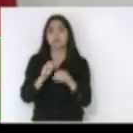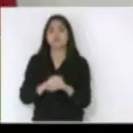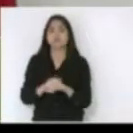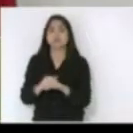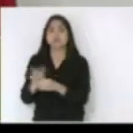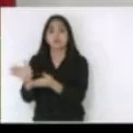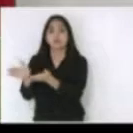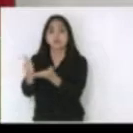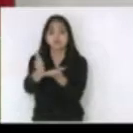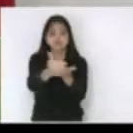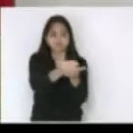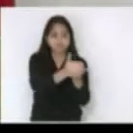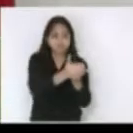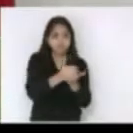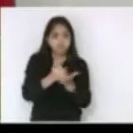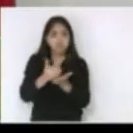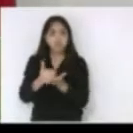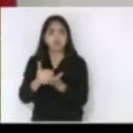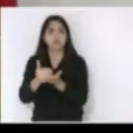arrecadação de 2018